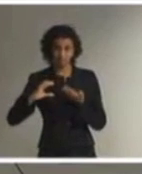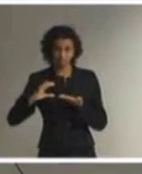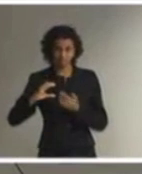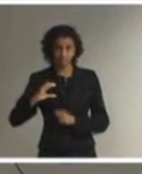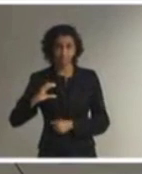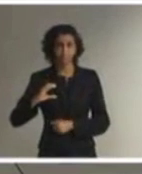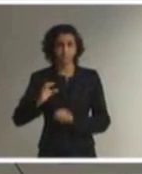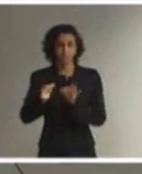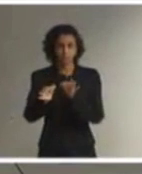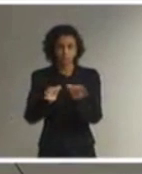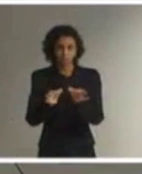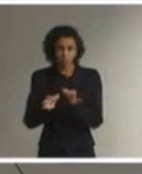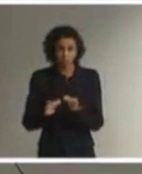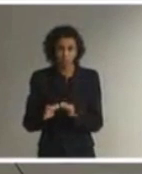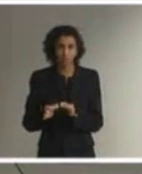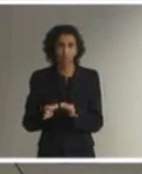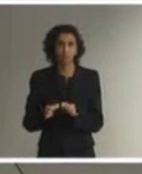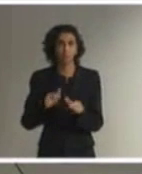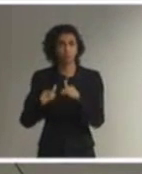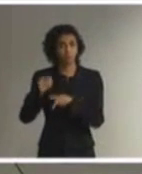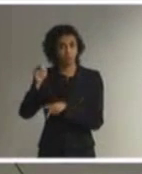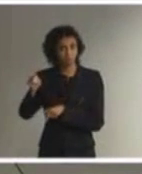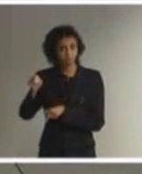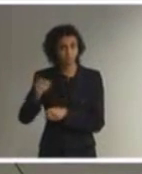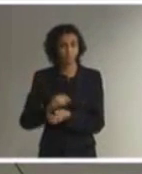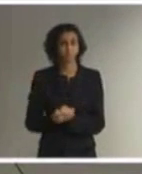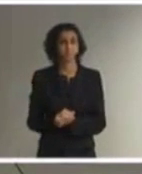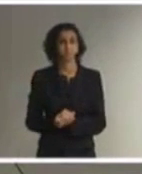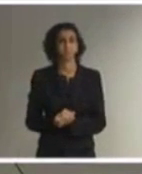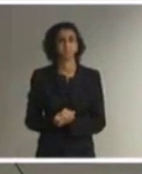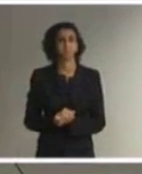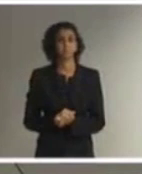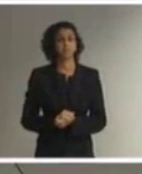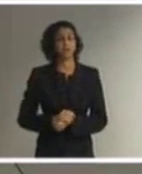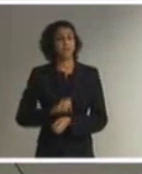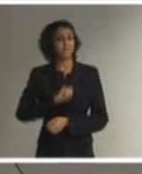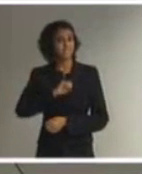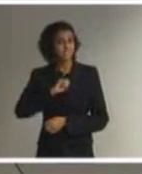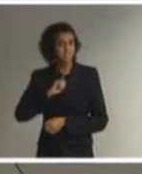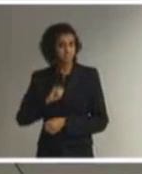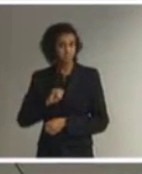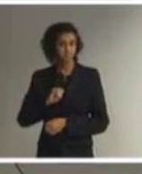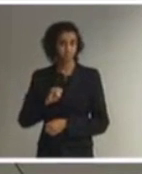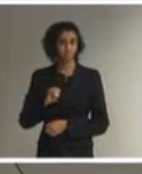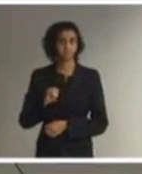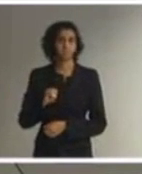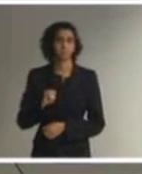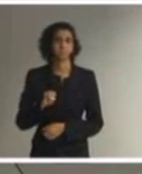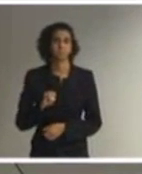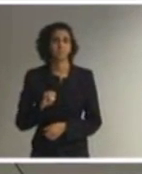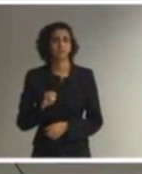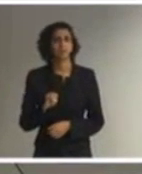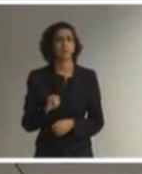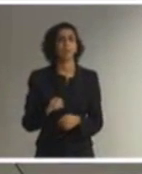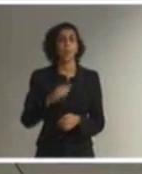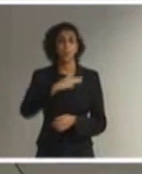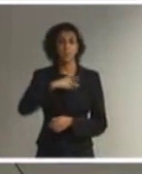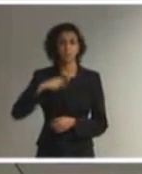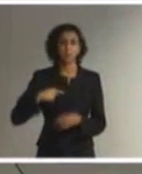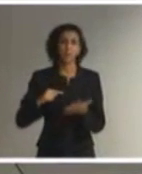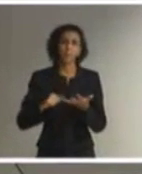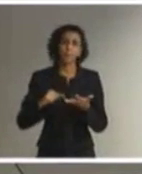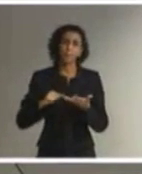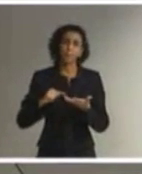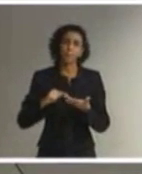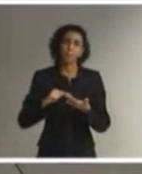seja do procedimento seja do inquérito civil e se porventura esgotado todas essas medidas